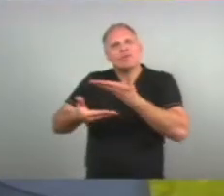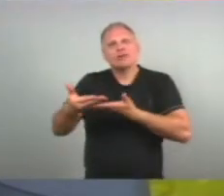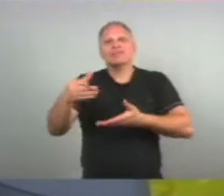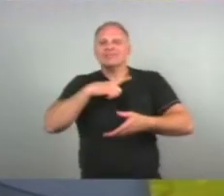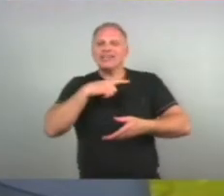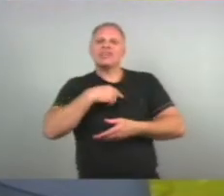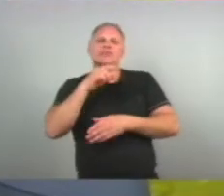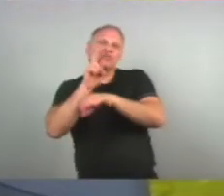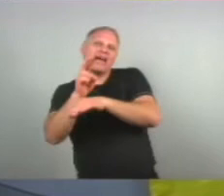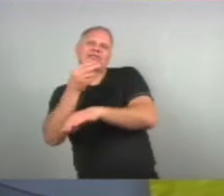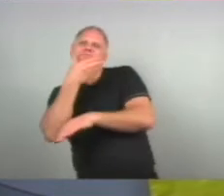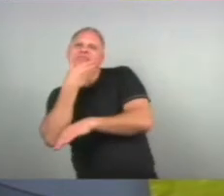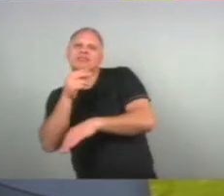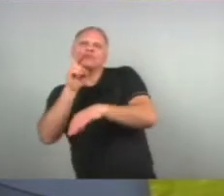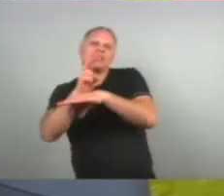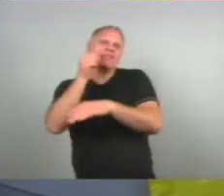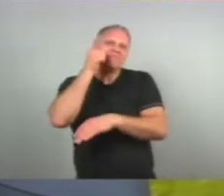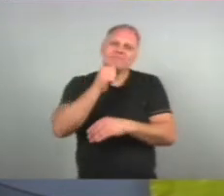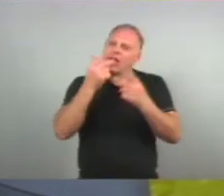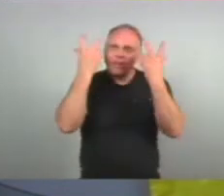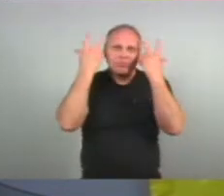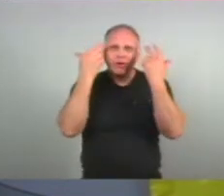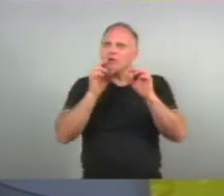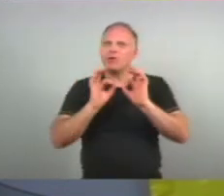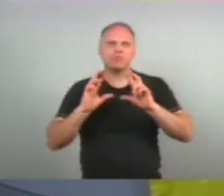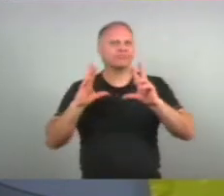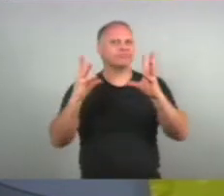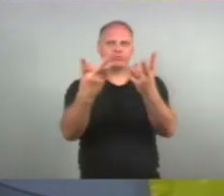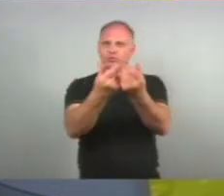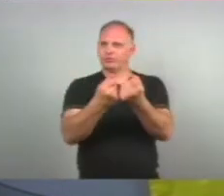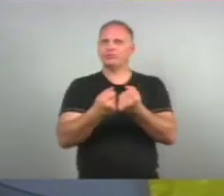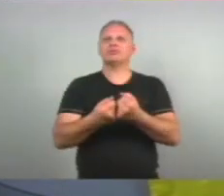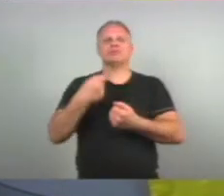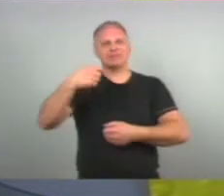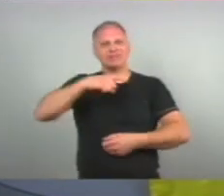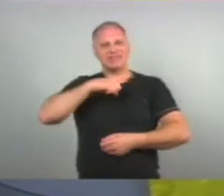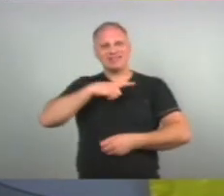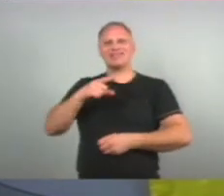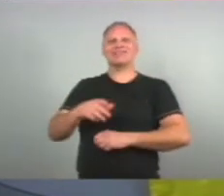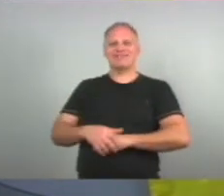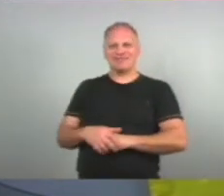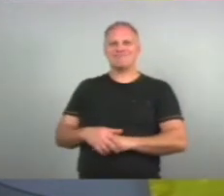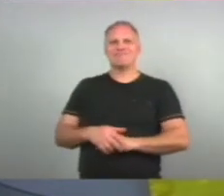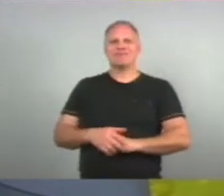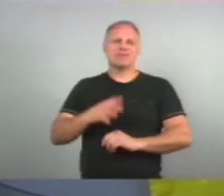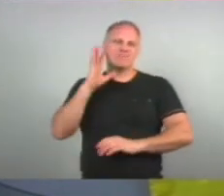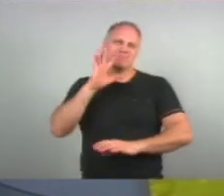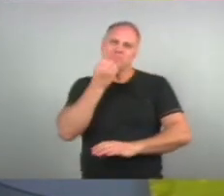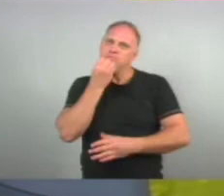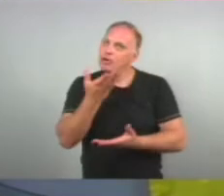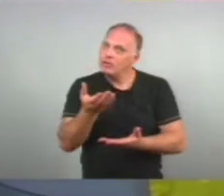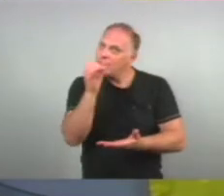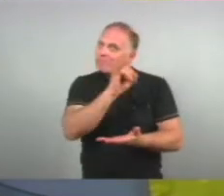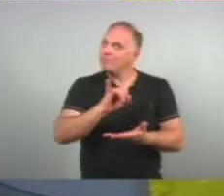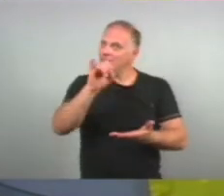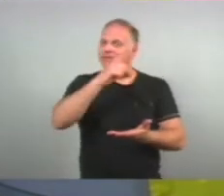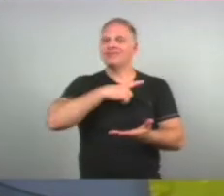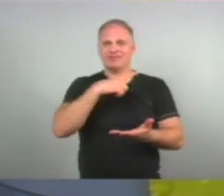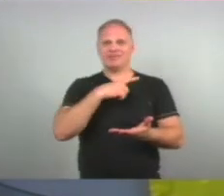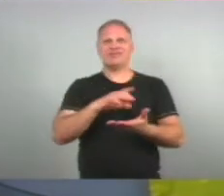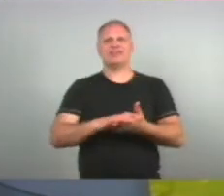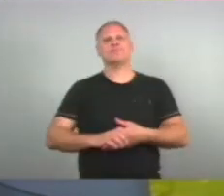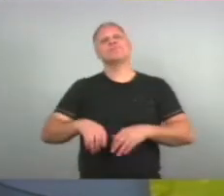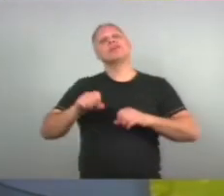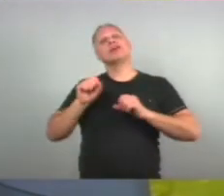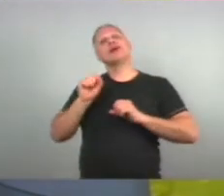cuidados femininos E ambos são complementares Angelita Acho perfeita A tua colocação É muito bom E